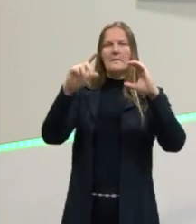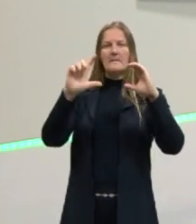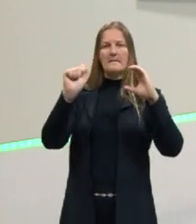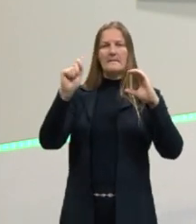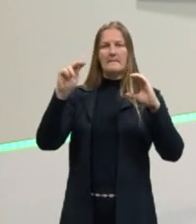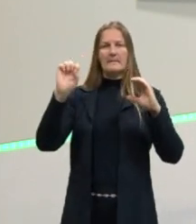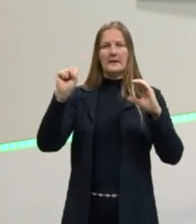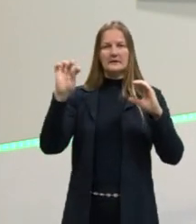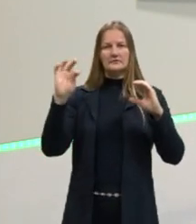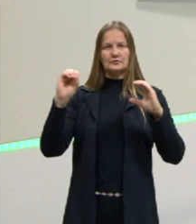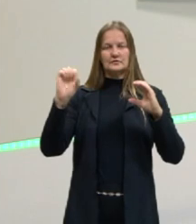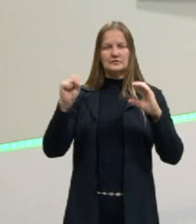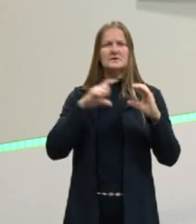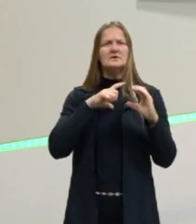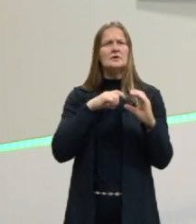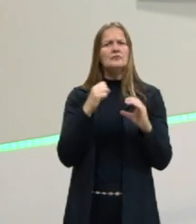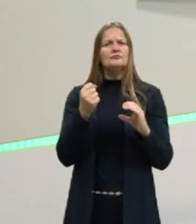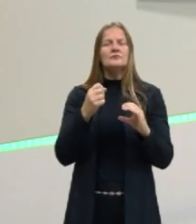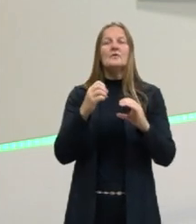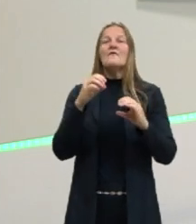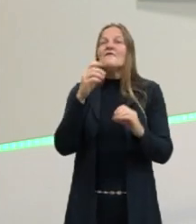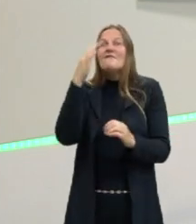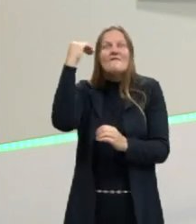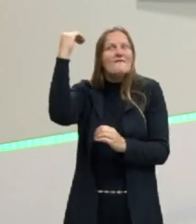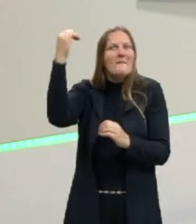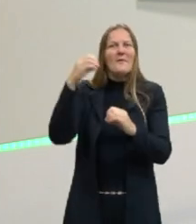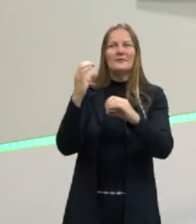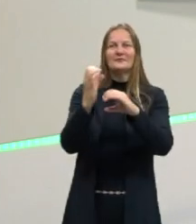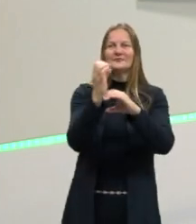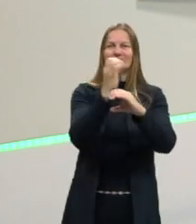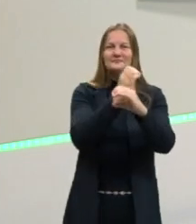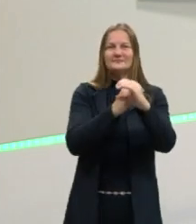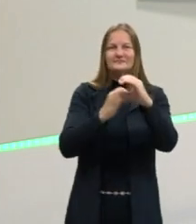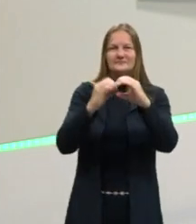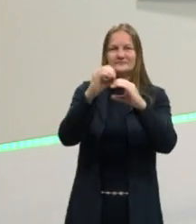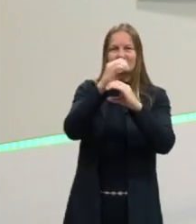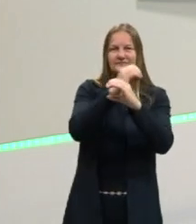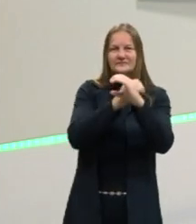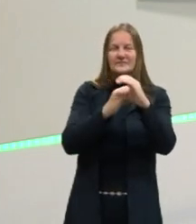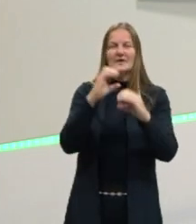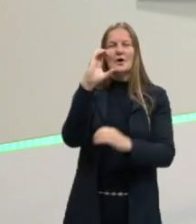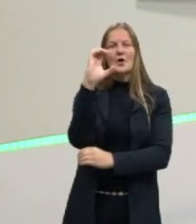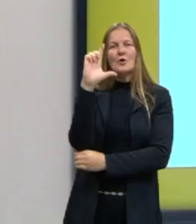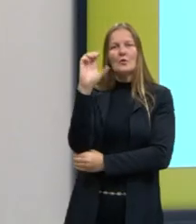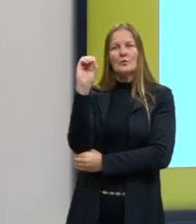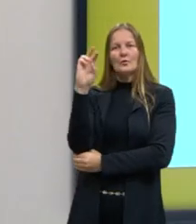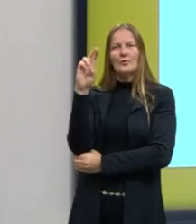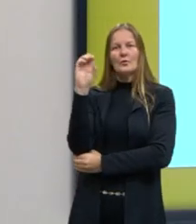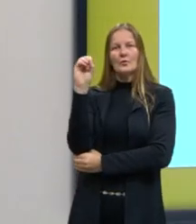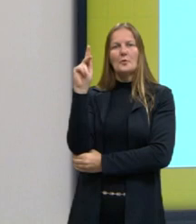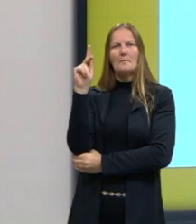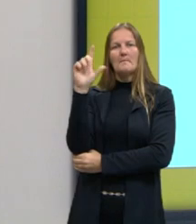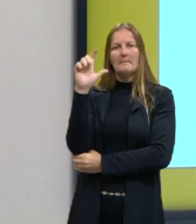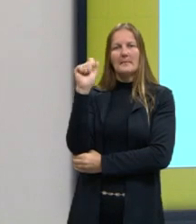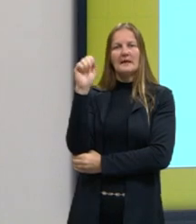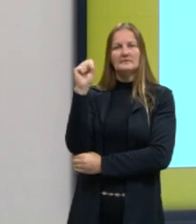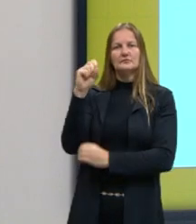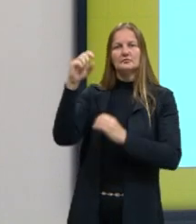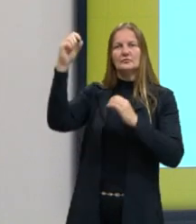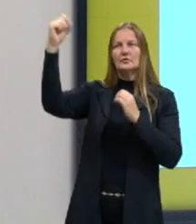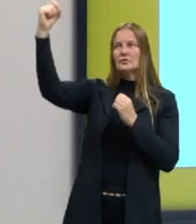Eles, como o cloroplasto, né? Que vai estar ali produzindo, fazendo a fotossíntese. Ela dá